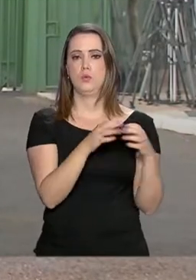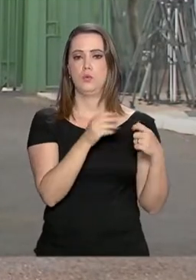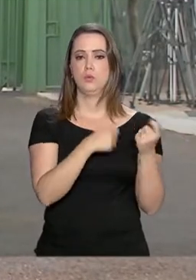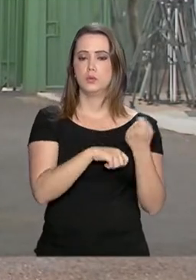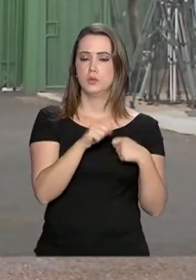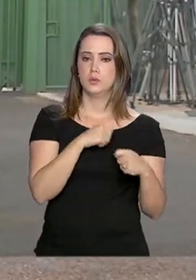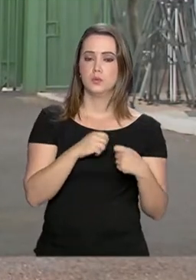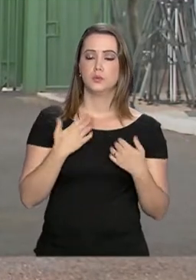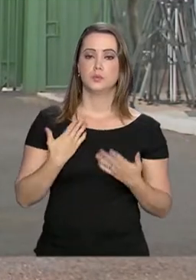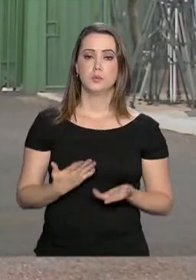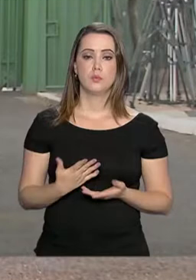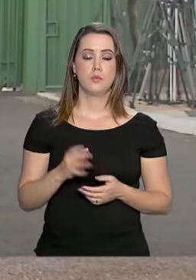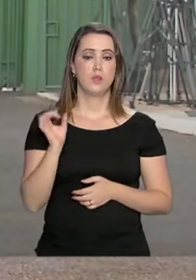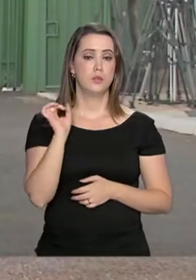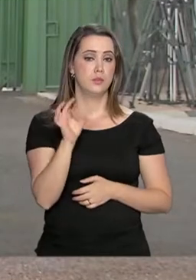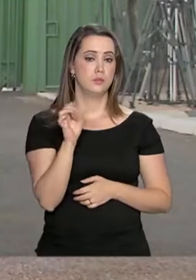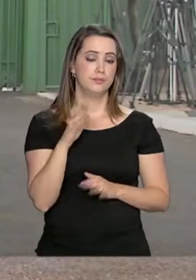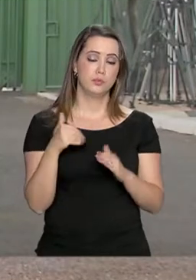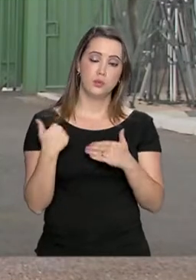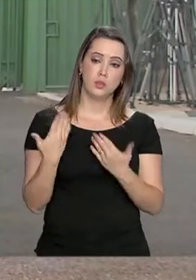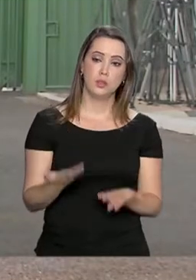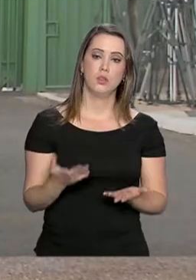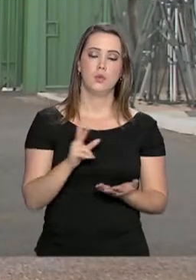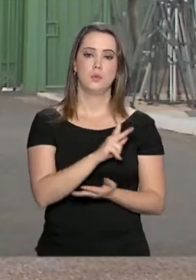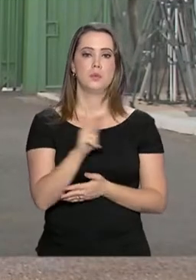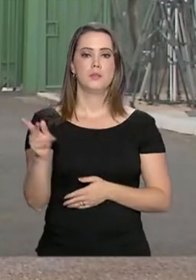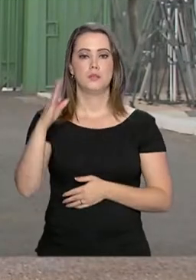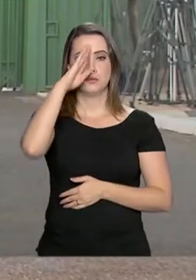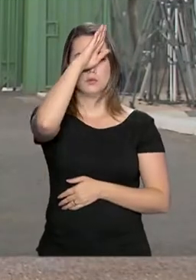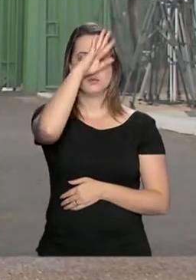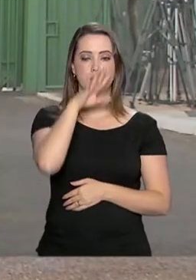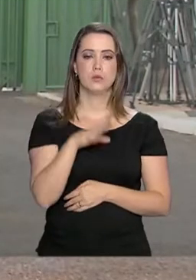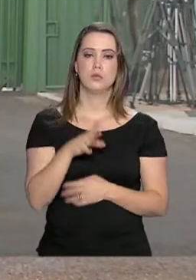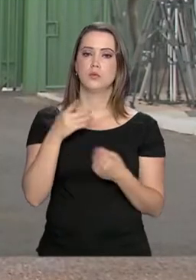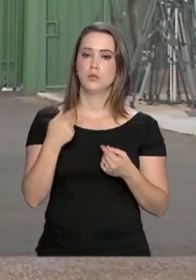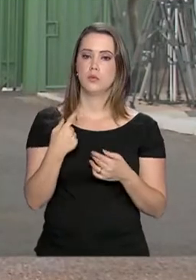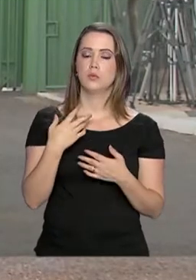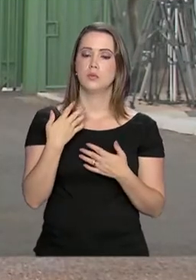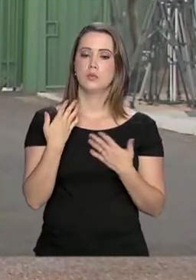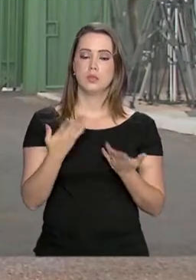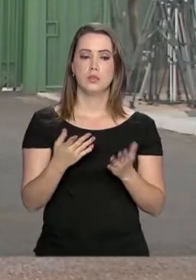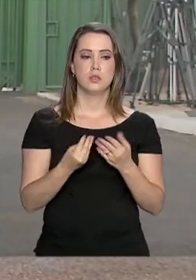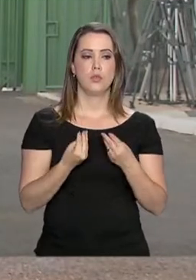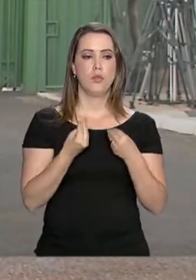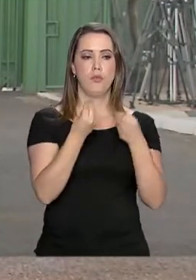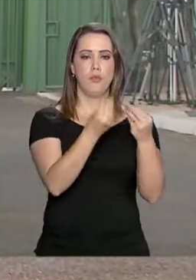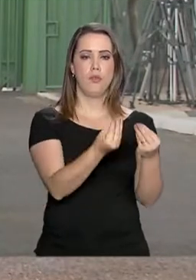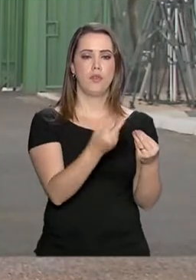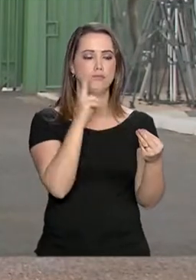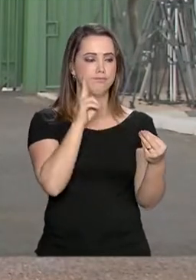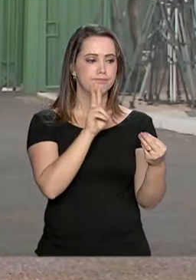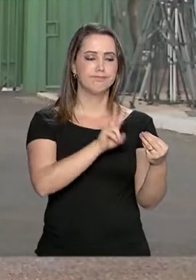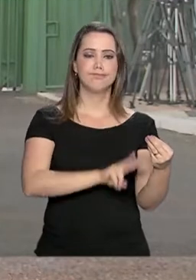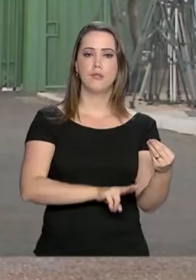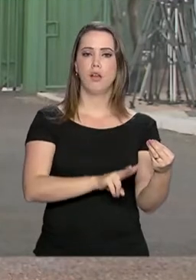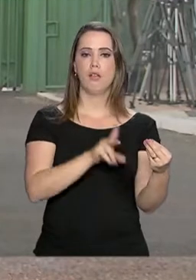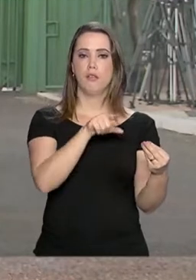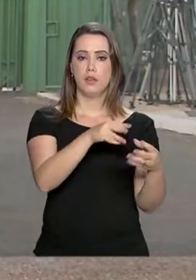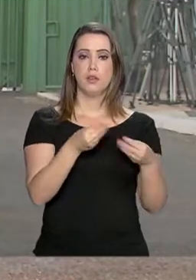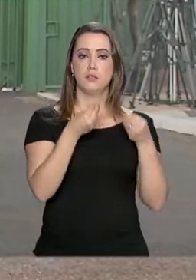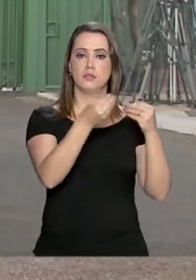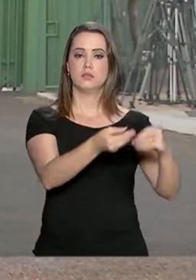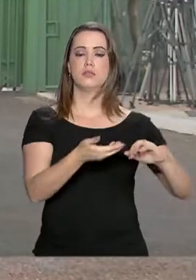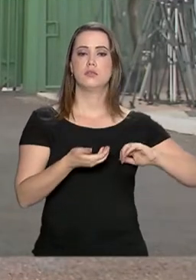econômica. E só aí é que o presidente Jair Bolsonaro vai, portanto, entregar esse texto ao